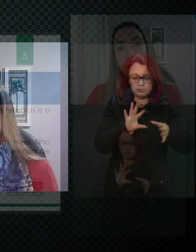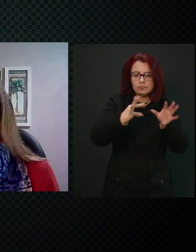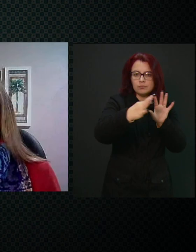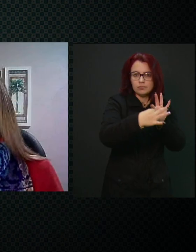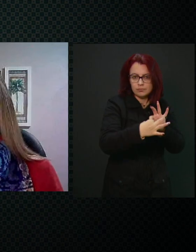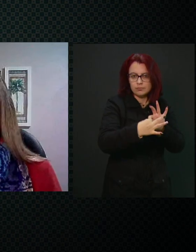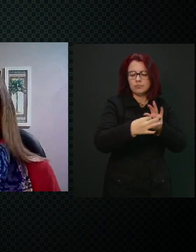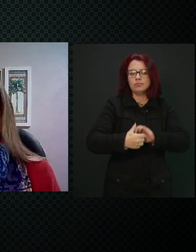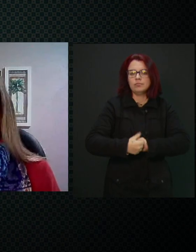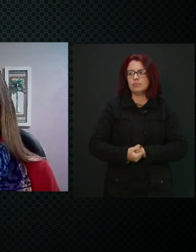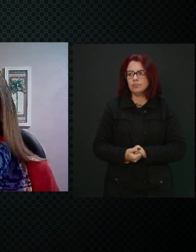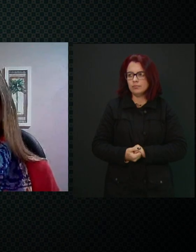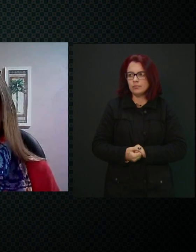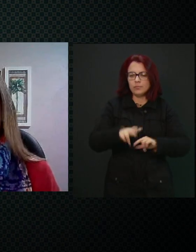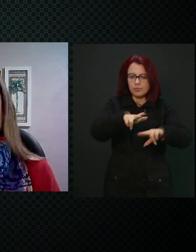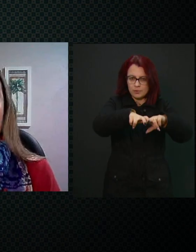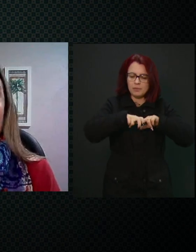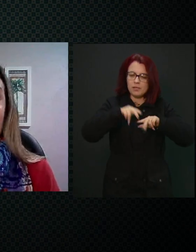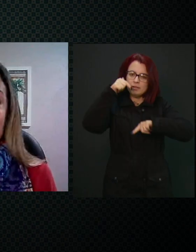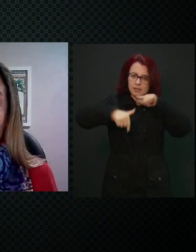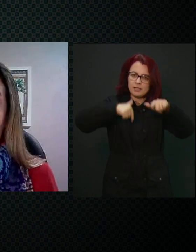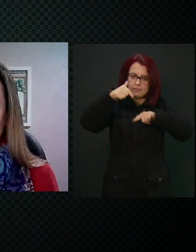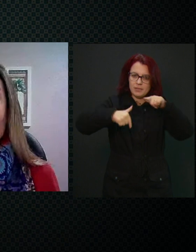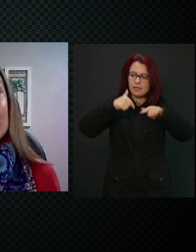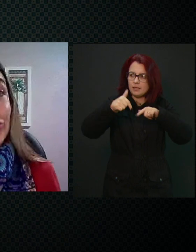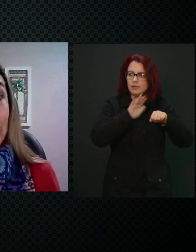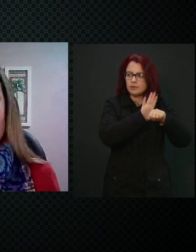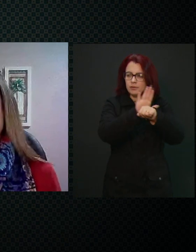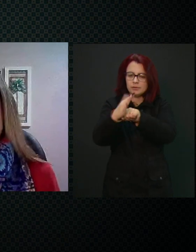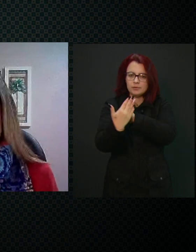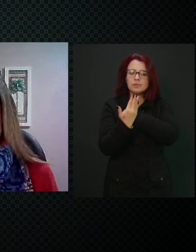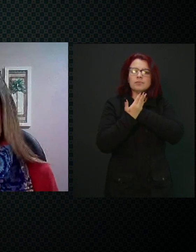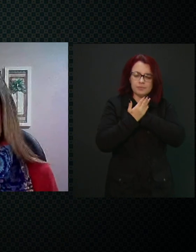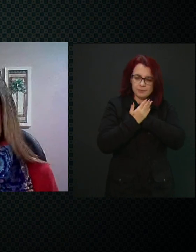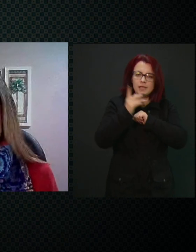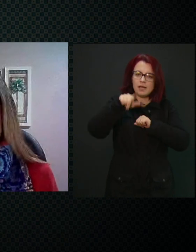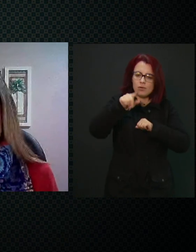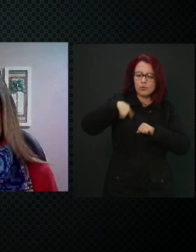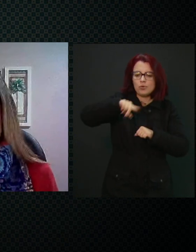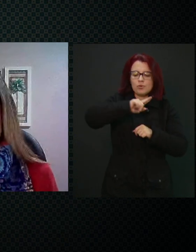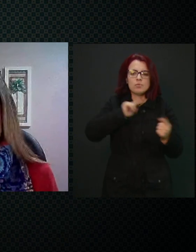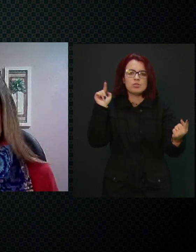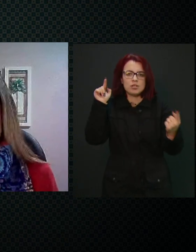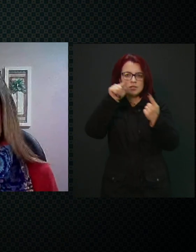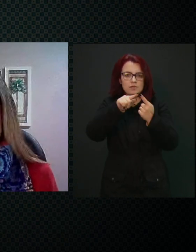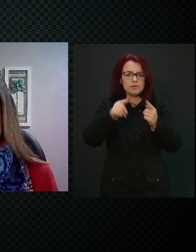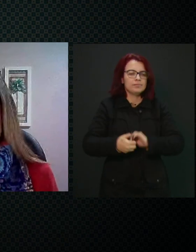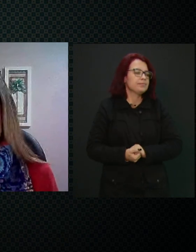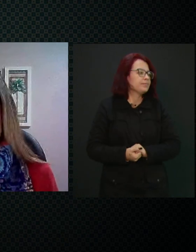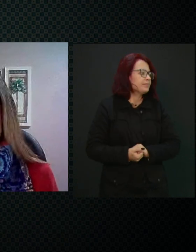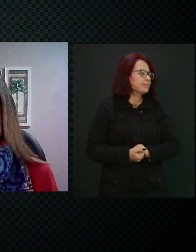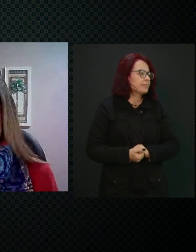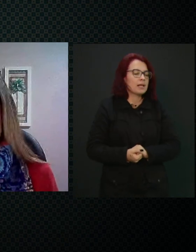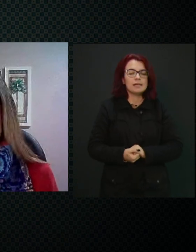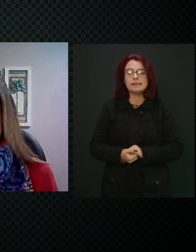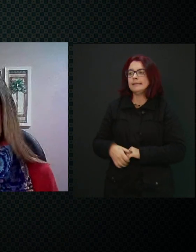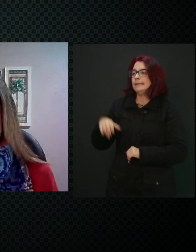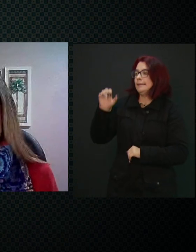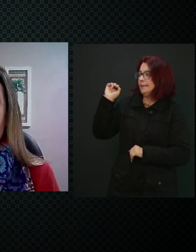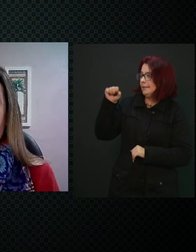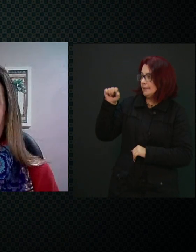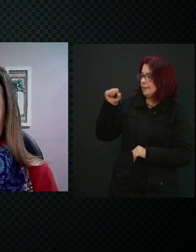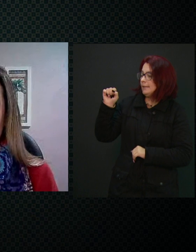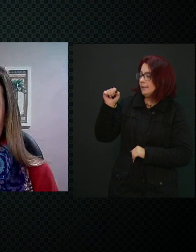né, por meio do trabalho colaborativo, que é hoje o nosso objetivo. Sim, eu acho que o nosso